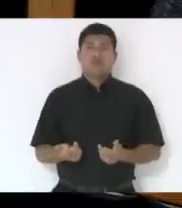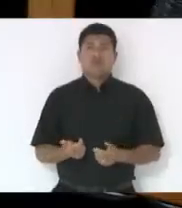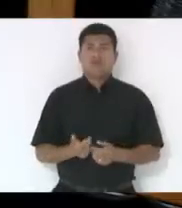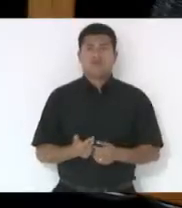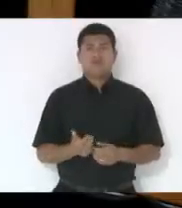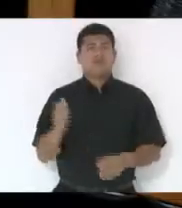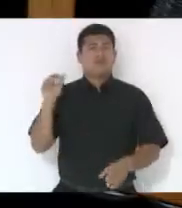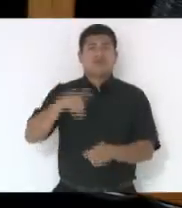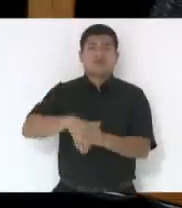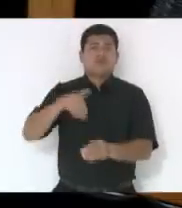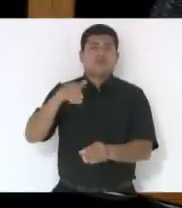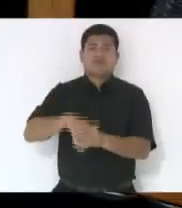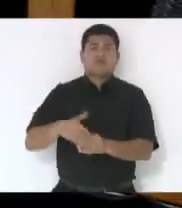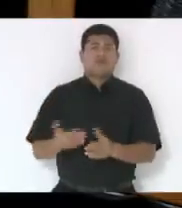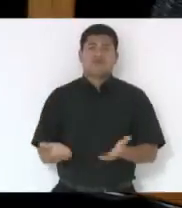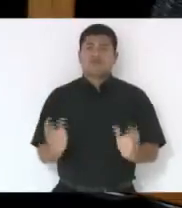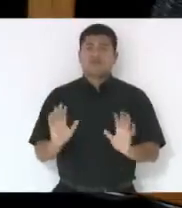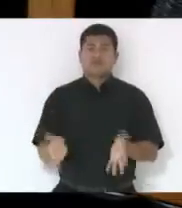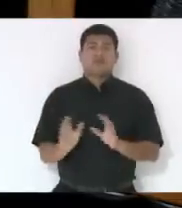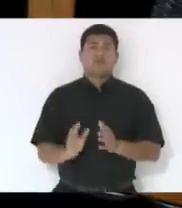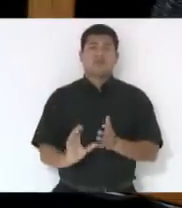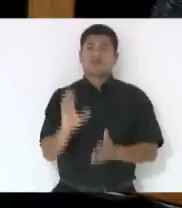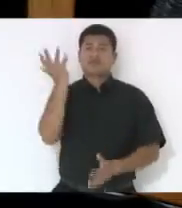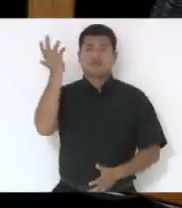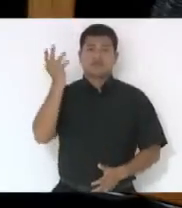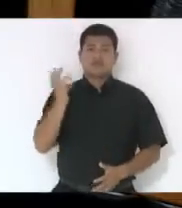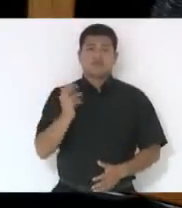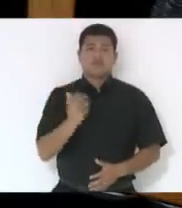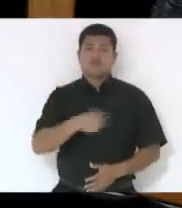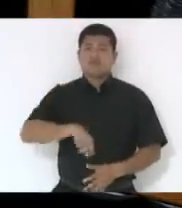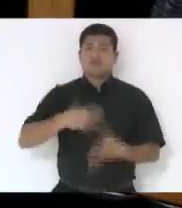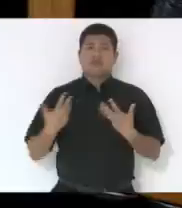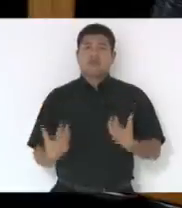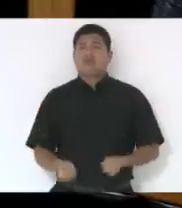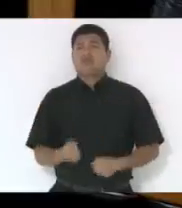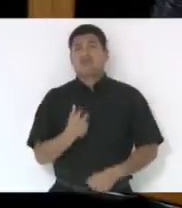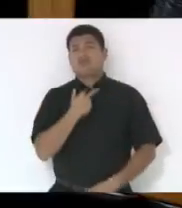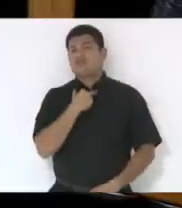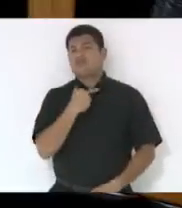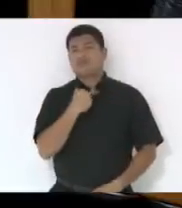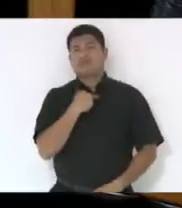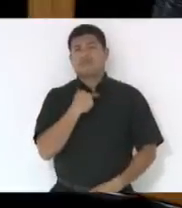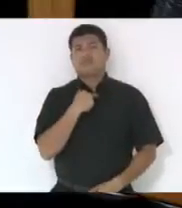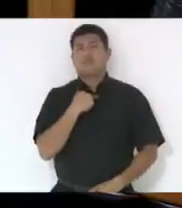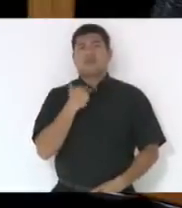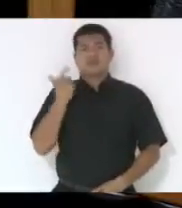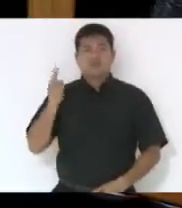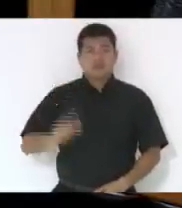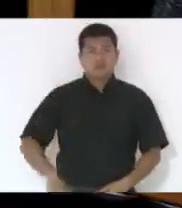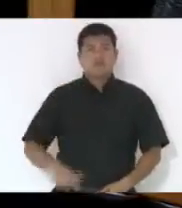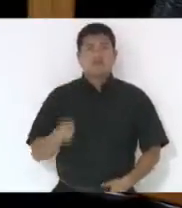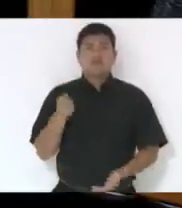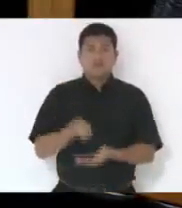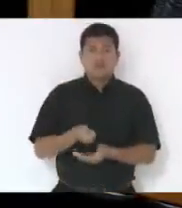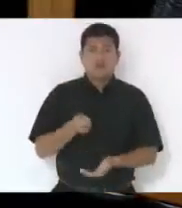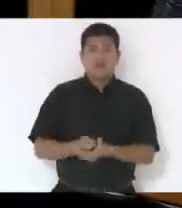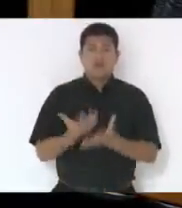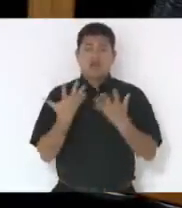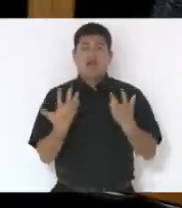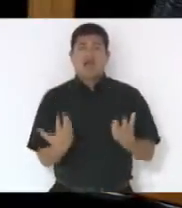votação. Então, eu quero dizer, não é admissível do ponto de vista, volto a insistir, a admissibilidade não tem a ver